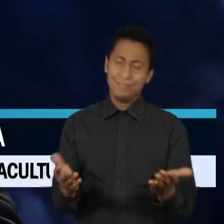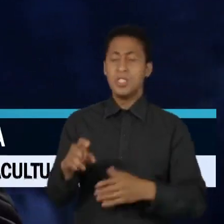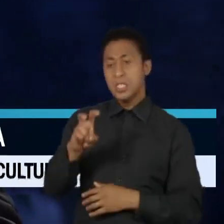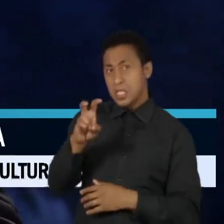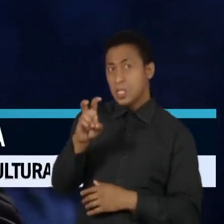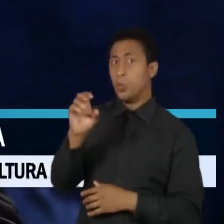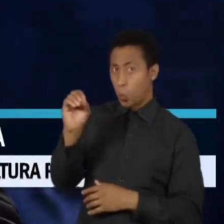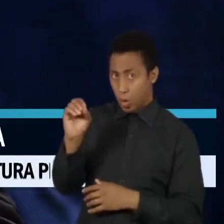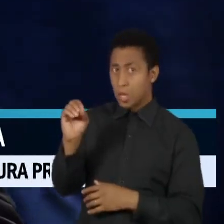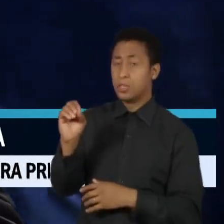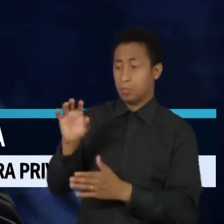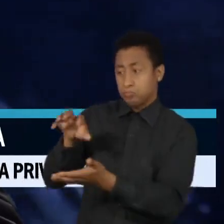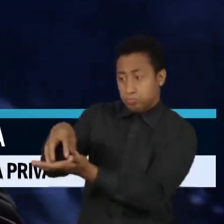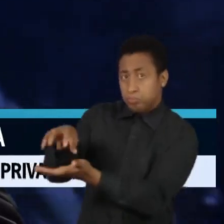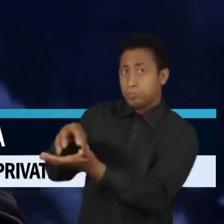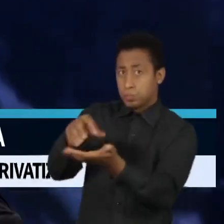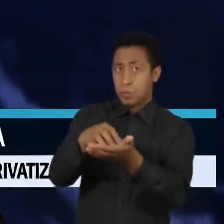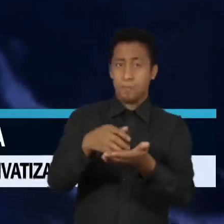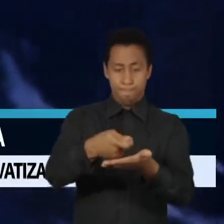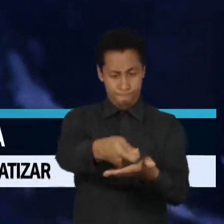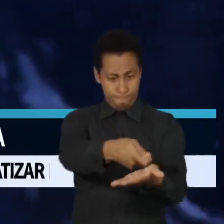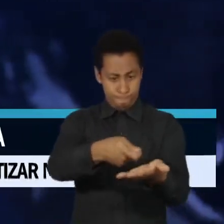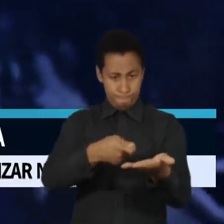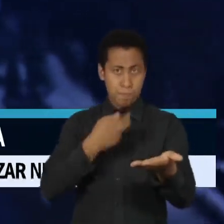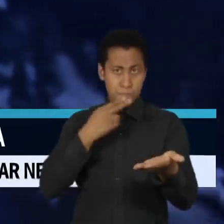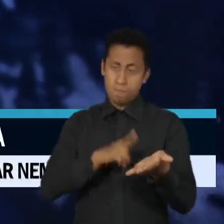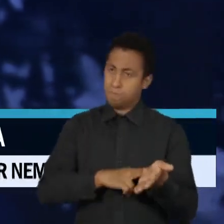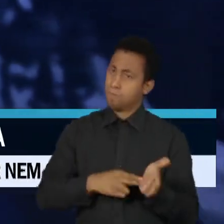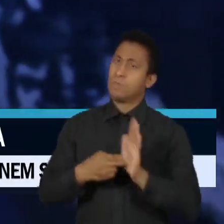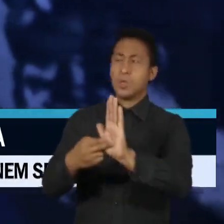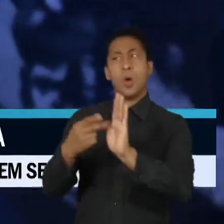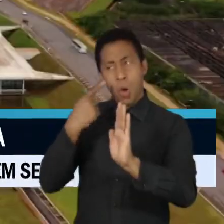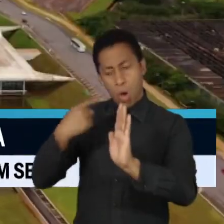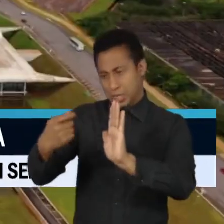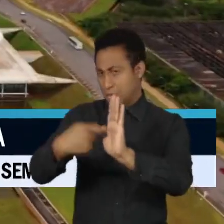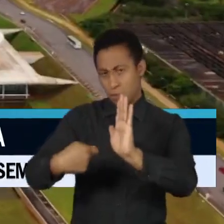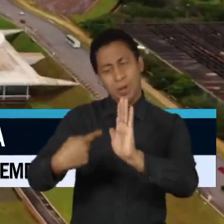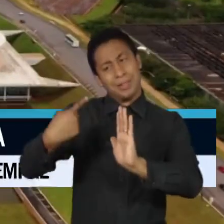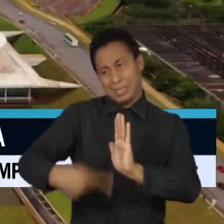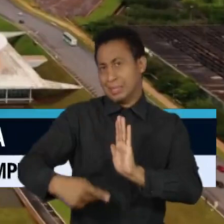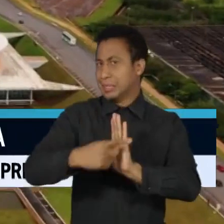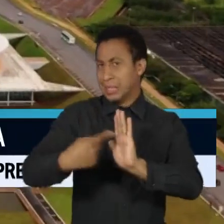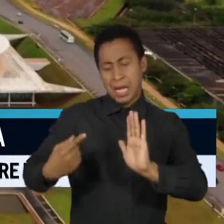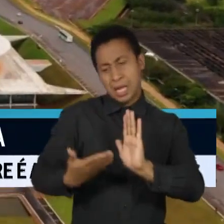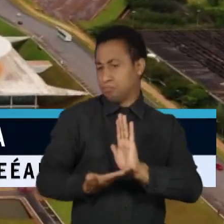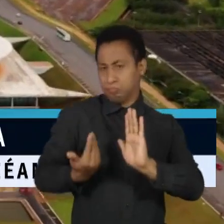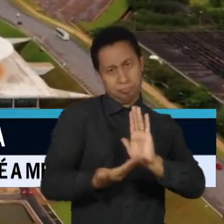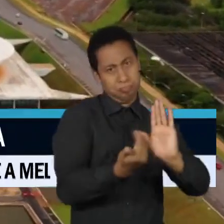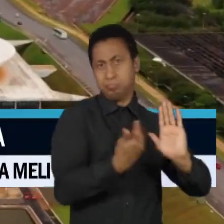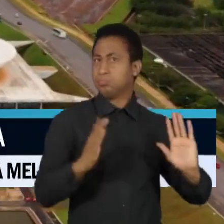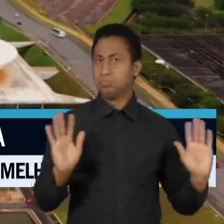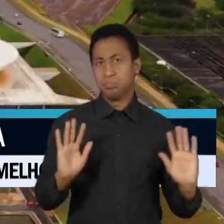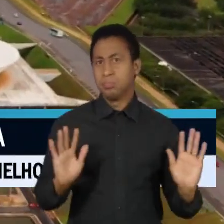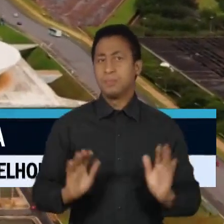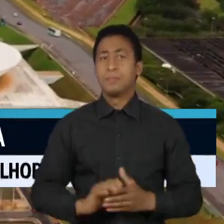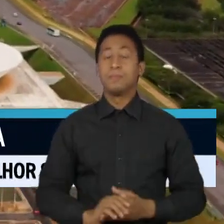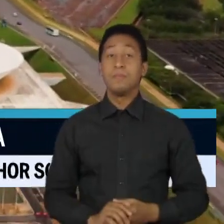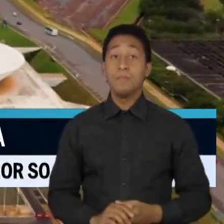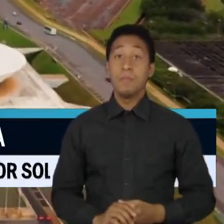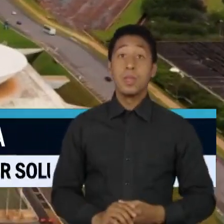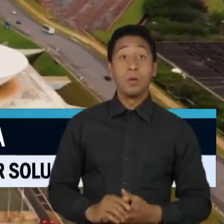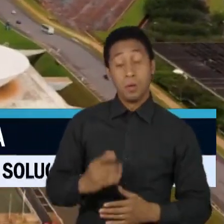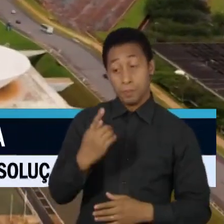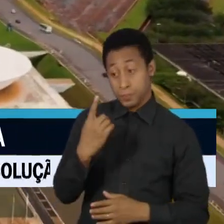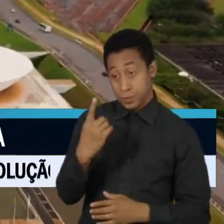mandou uma carta aberta aos parlamentares pedindo que retirem as assinaturas. A carta aberta é direcionada aos